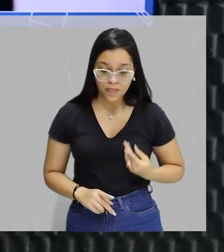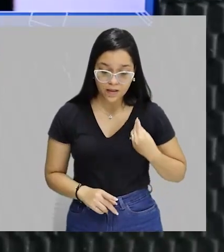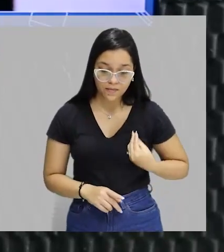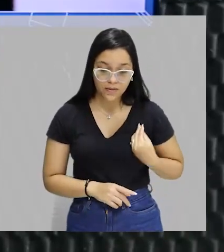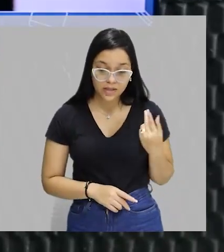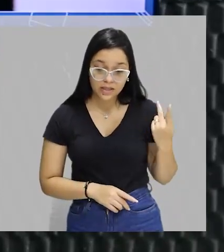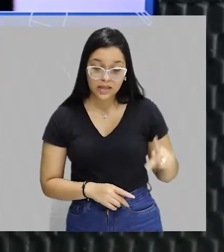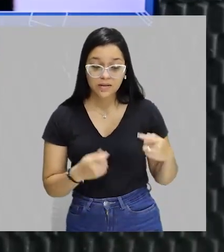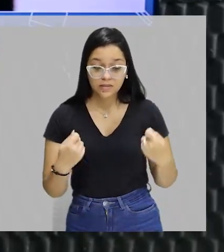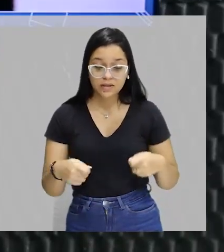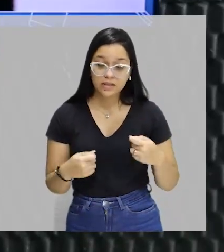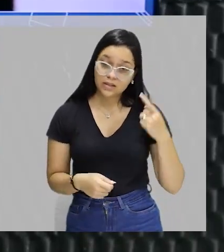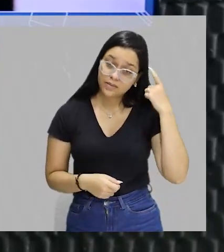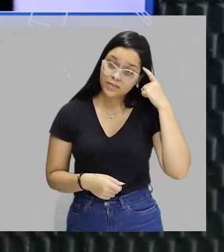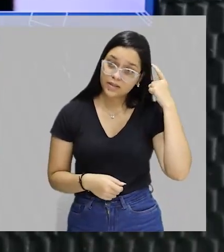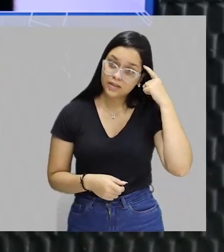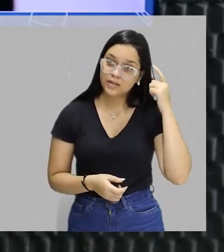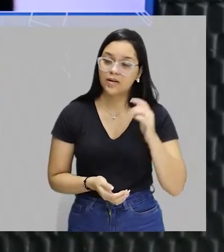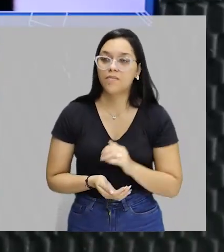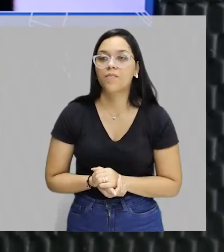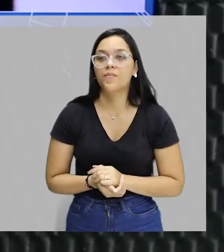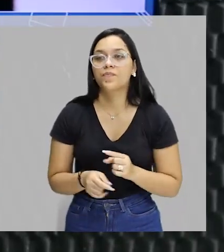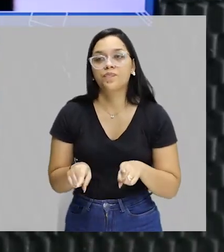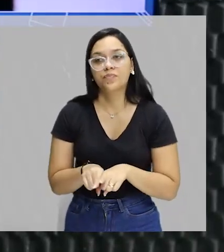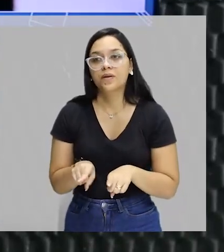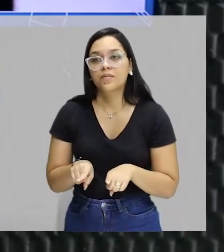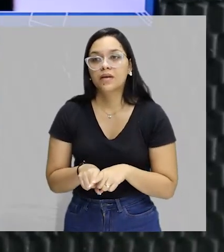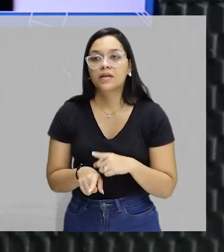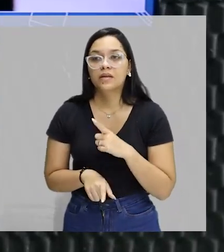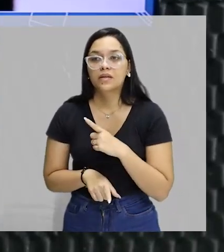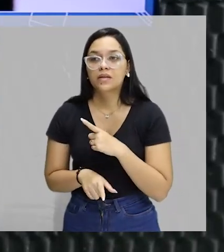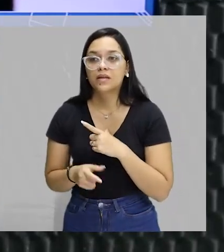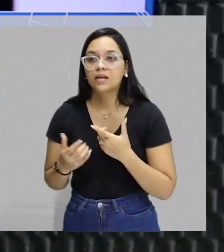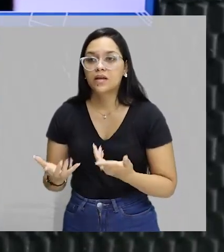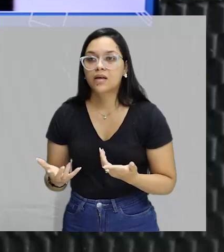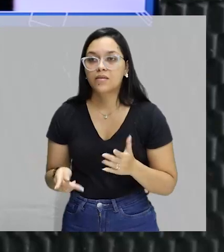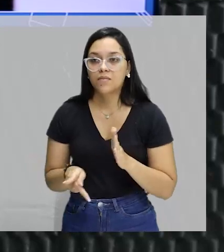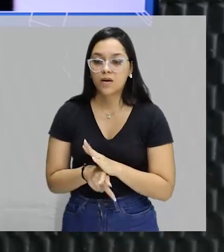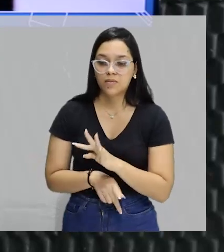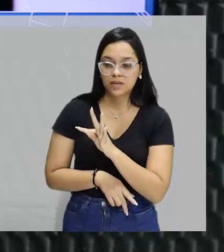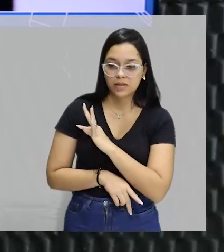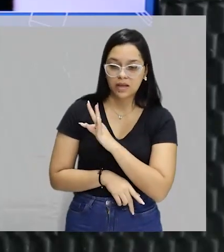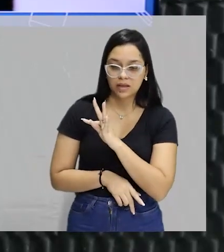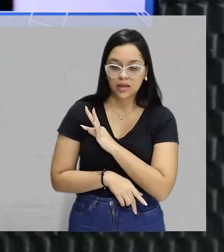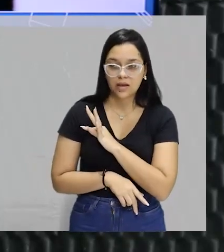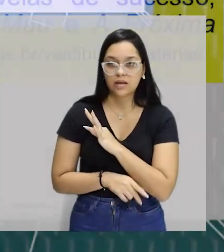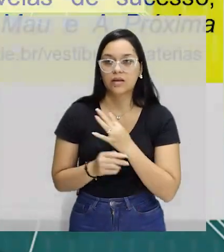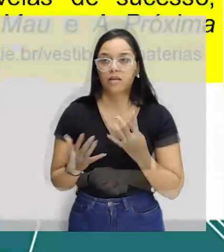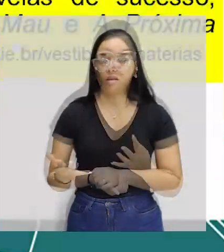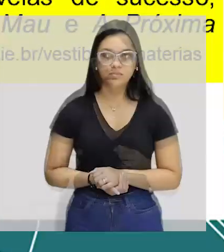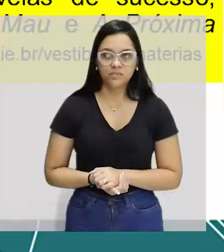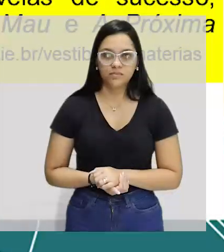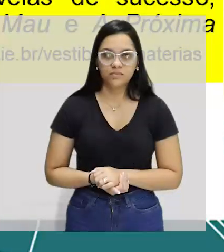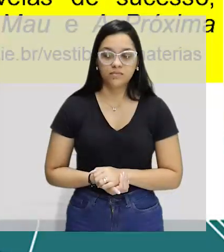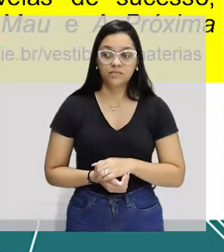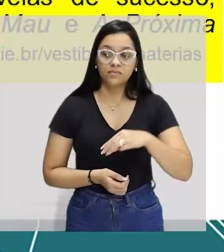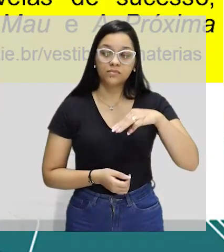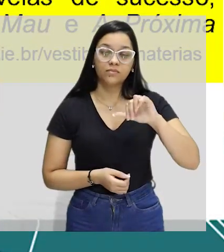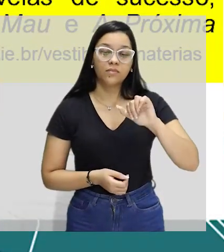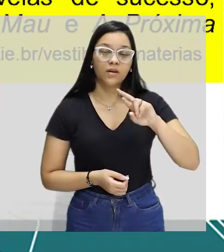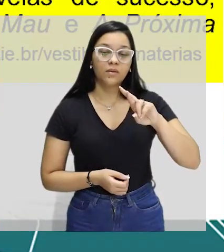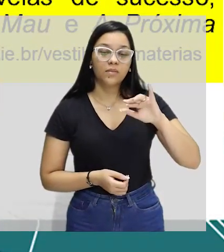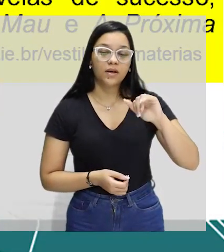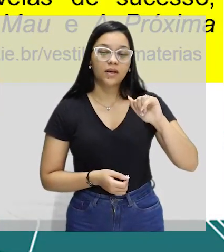pensar sobre isso. E essa técnica projetou ele nacionalmente e mundialmente. Maria